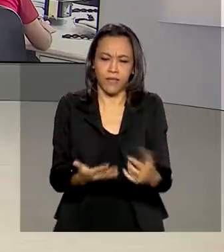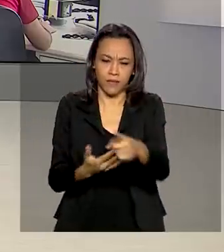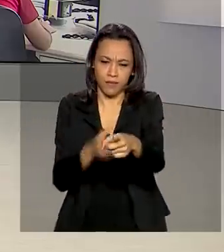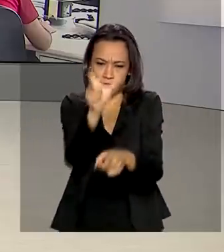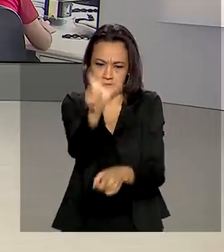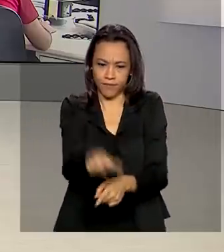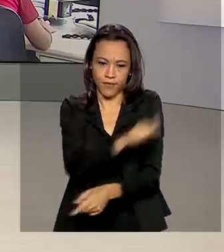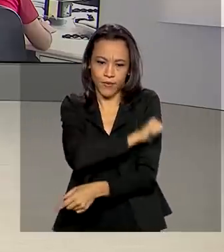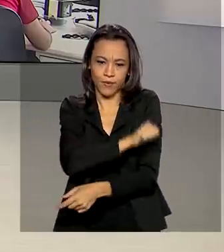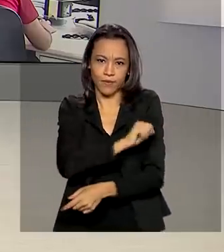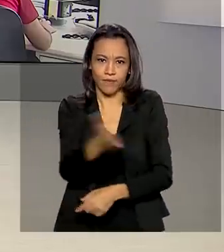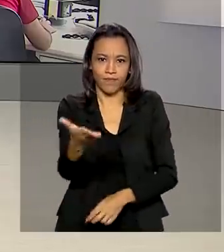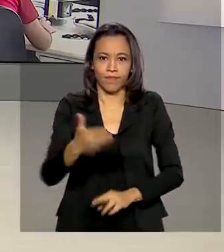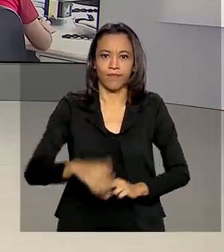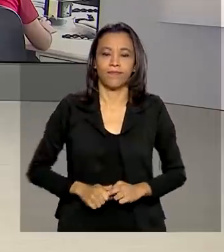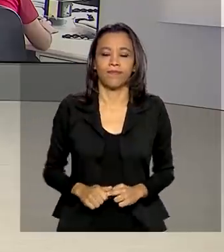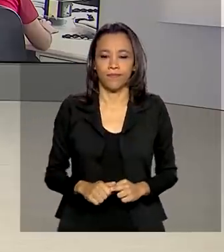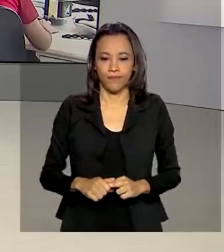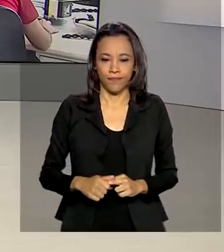Igor.